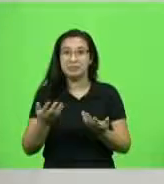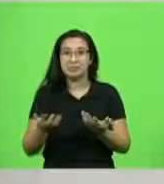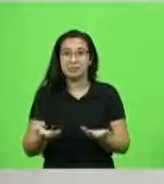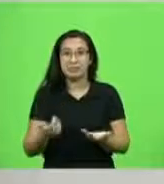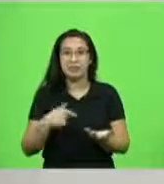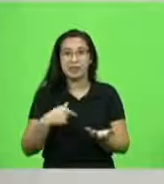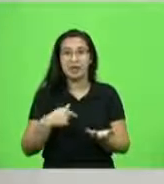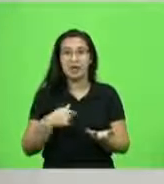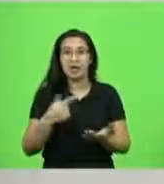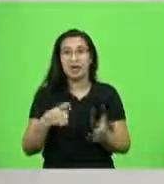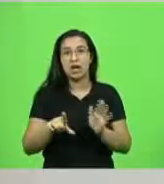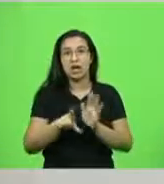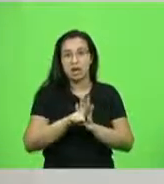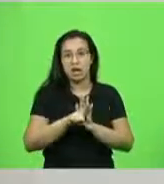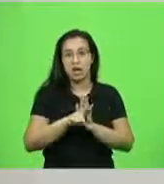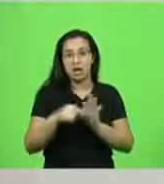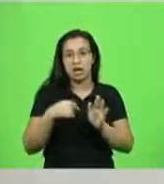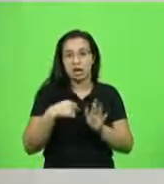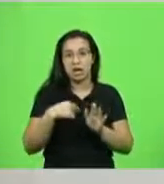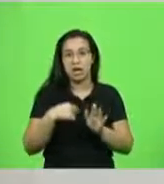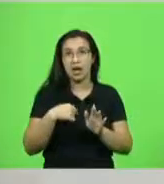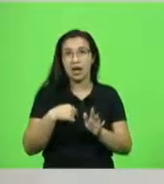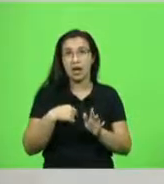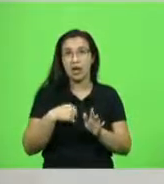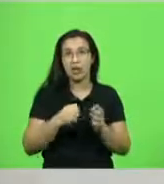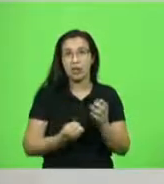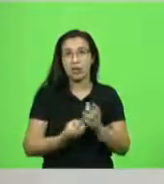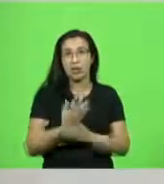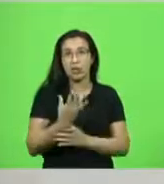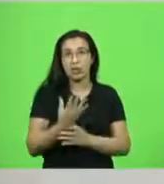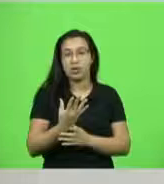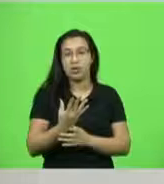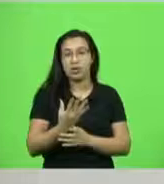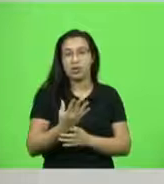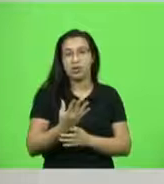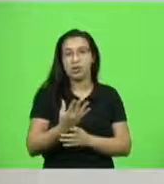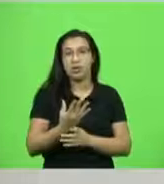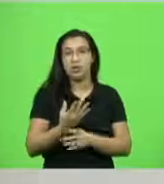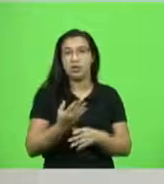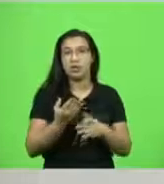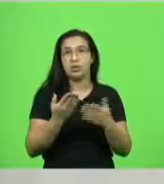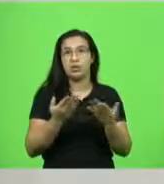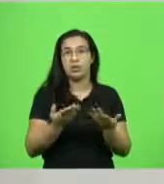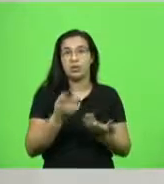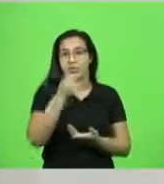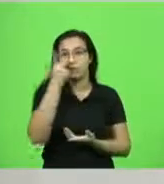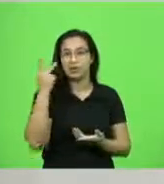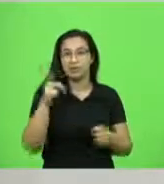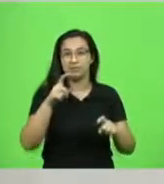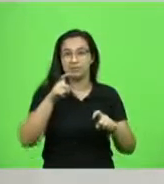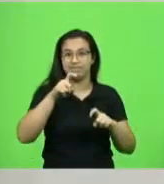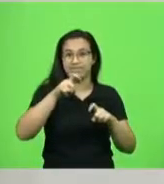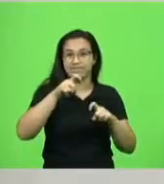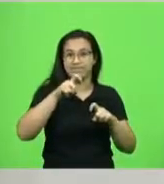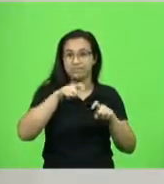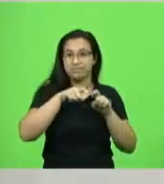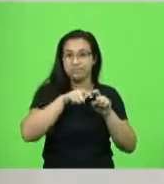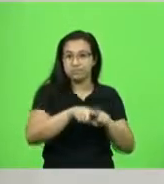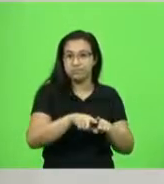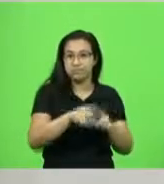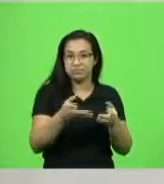um projeto de lei de minha autoria que vai multar aquele que faz zoofilia, que é uma barbárie, uma barbárie,